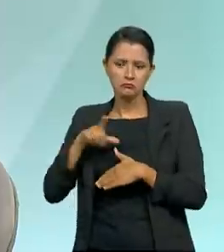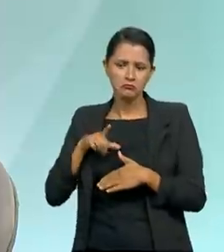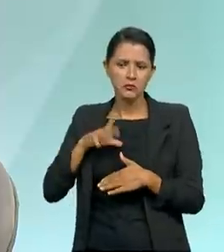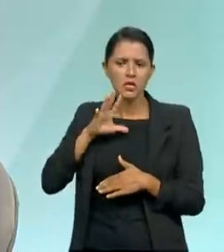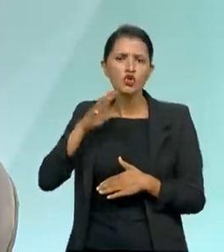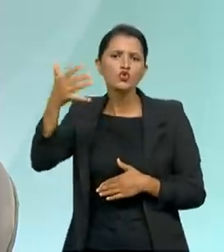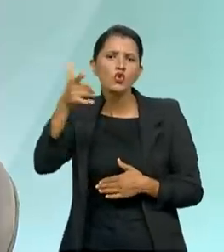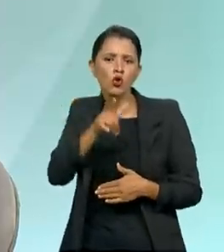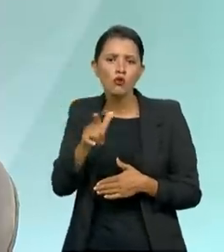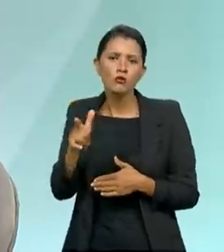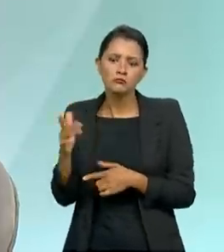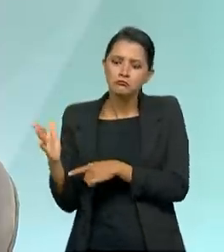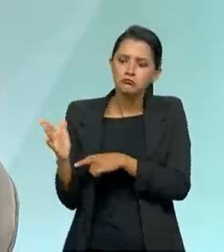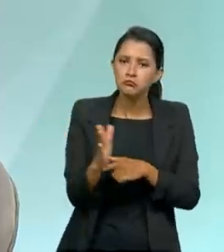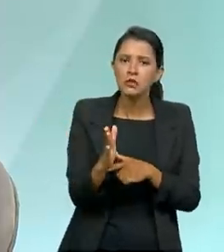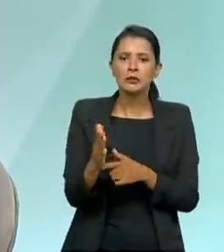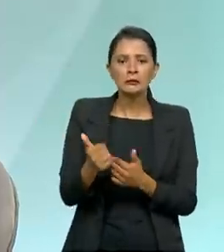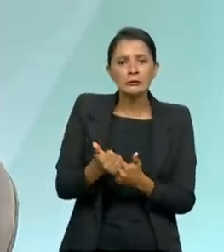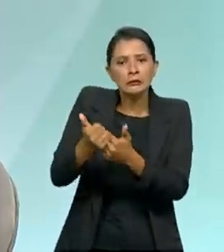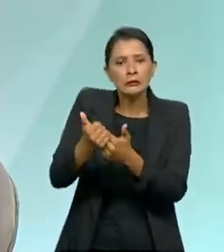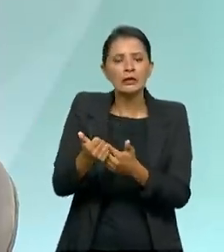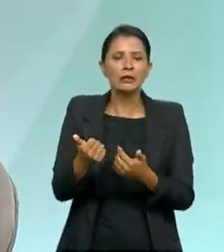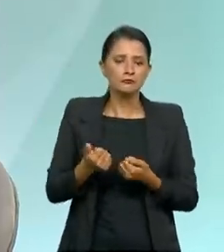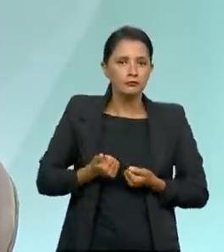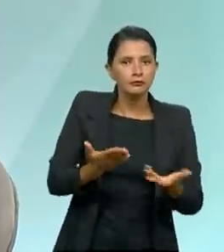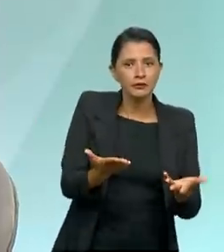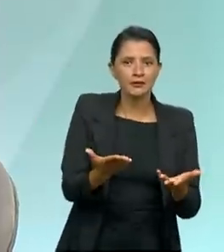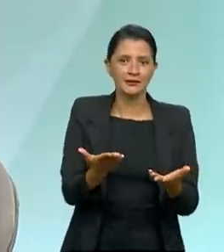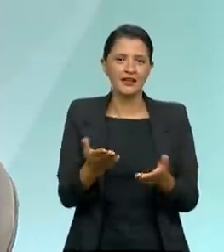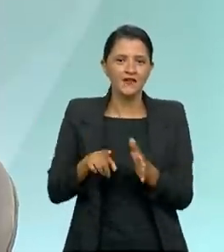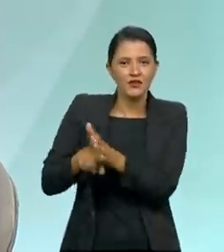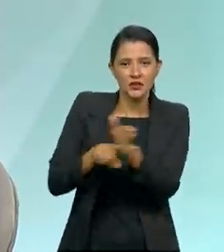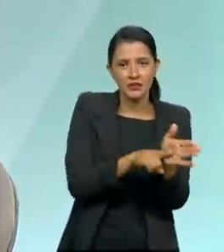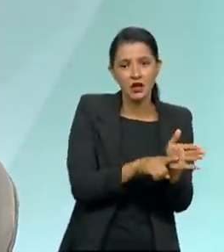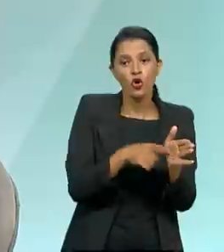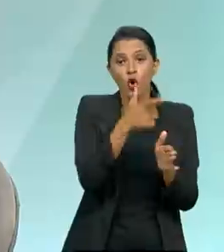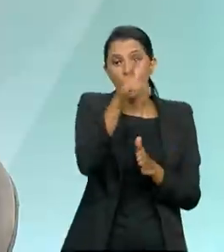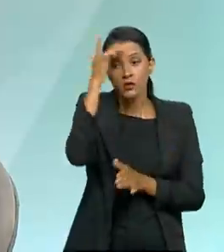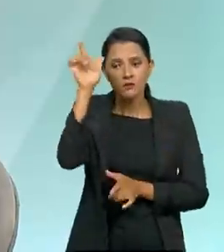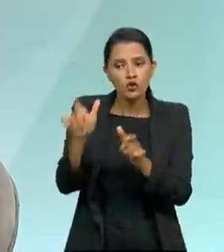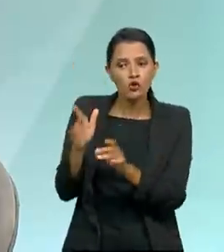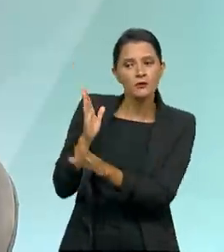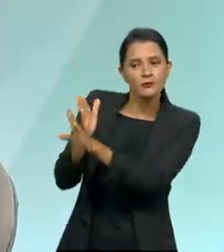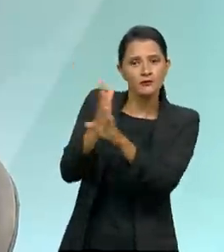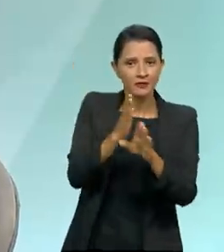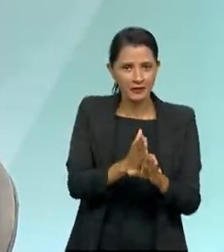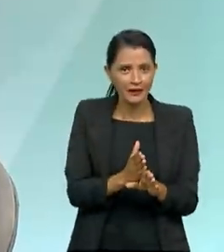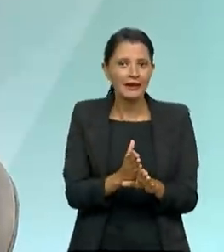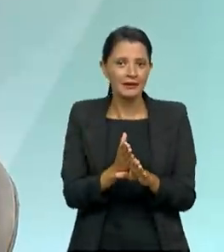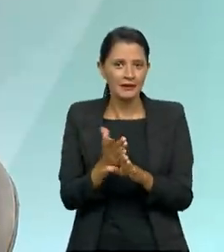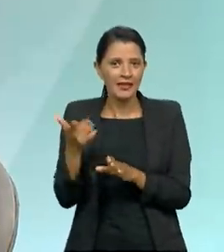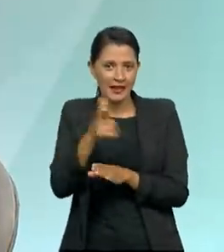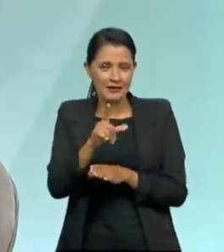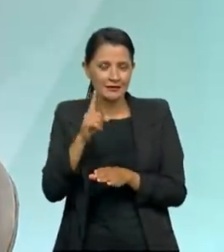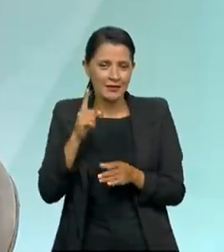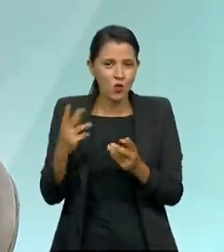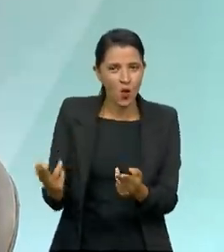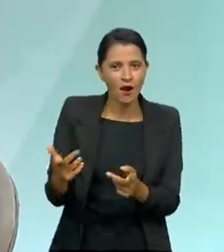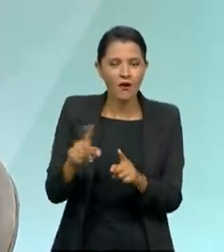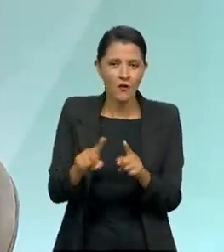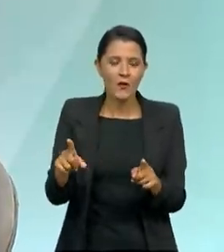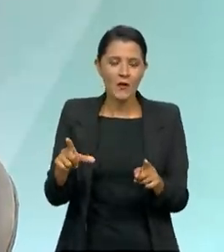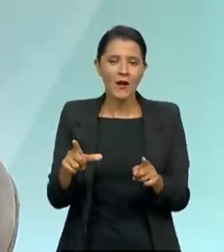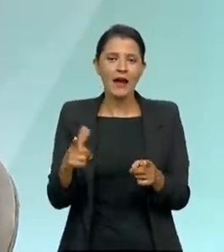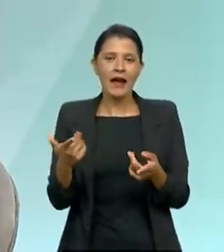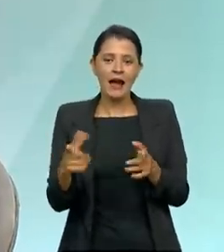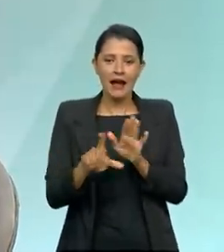colaborar com as investigações de tal forma, permitir a identificação de demais envolvidos, e a obtenção célere de formações, que é o que a